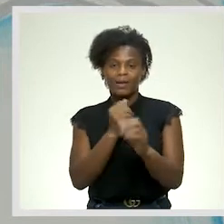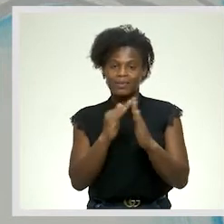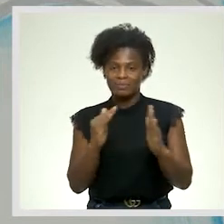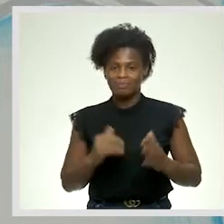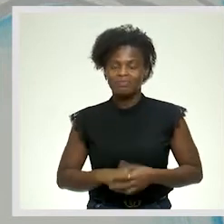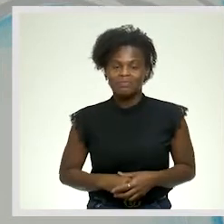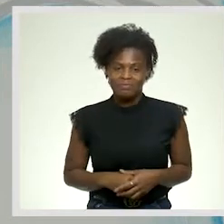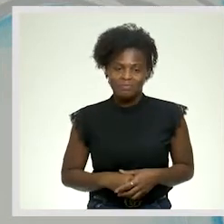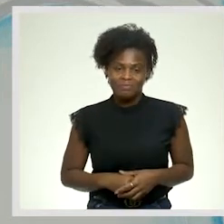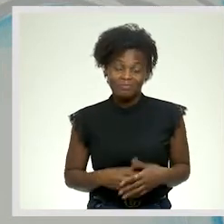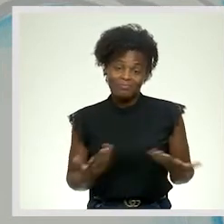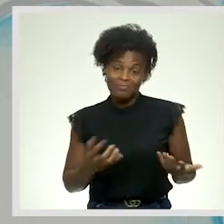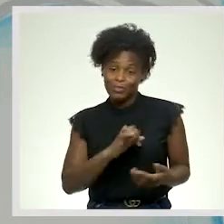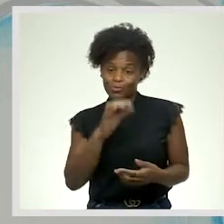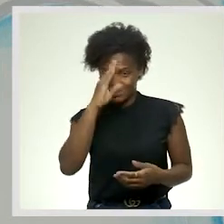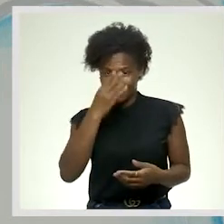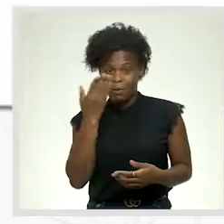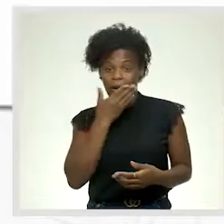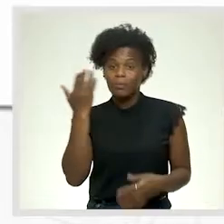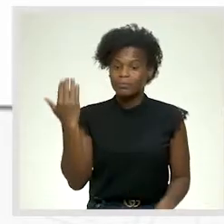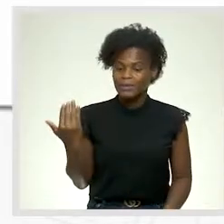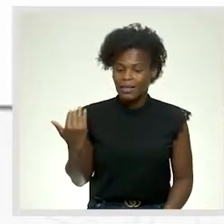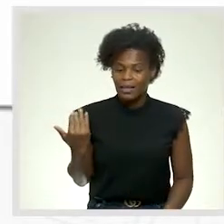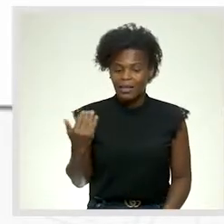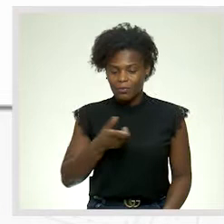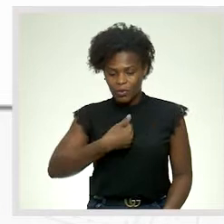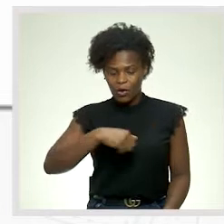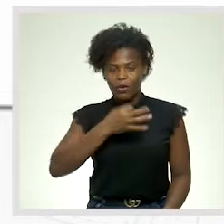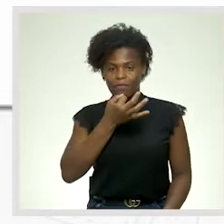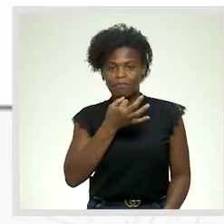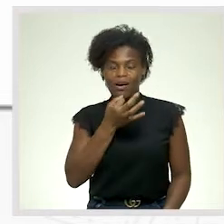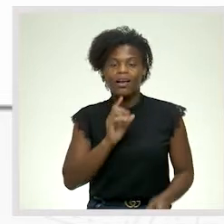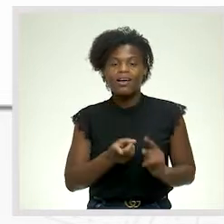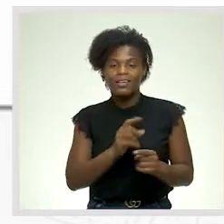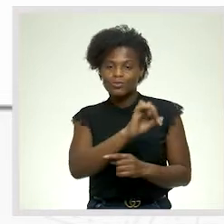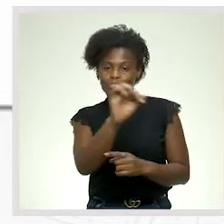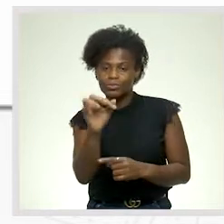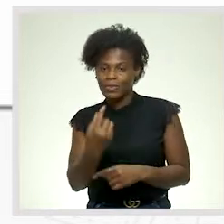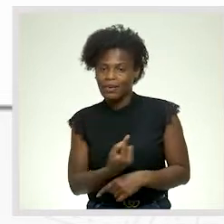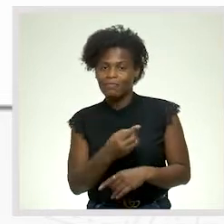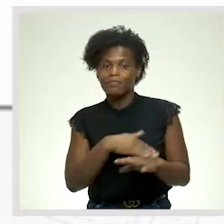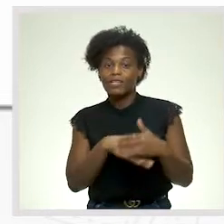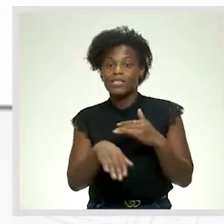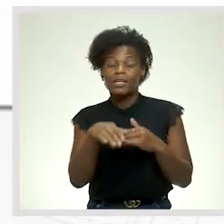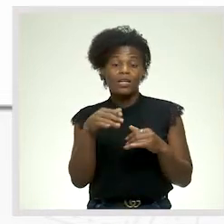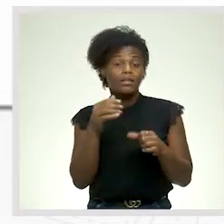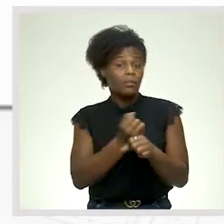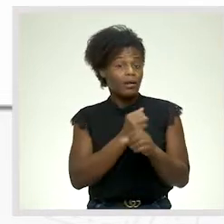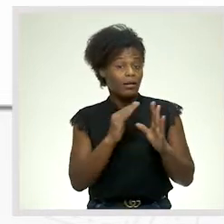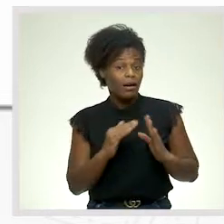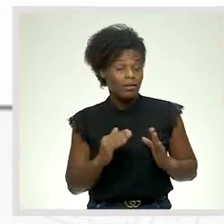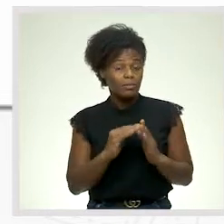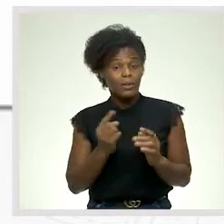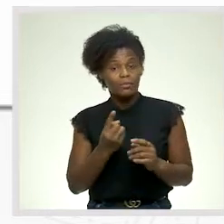TPC. Como sabe, na aula passada, nós falámos que você deveria fazer um breve TPC para